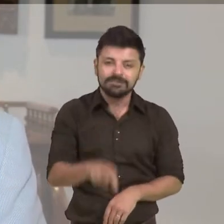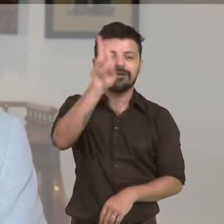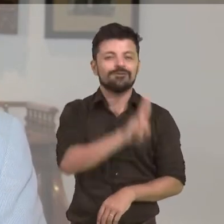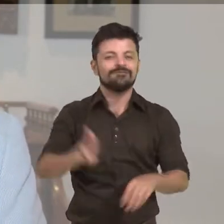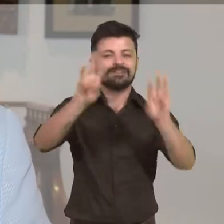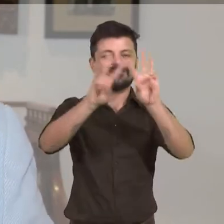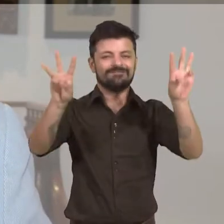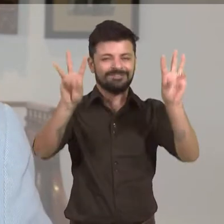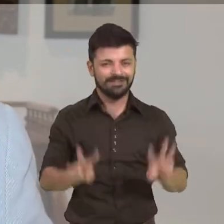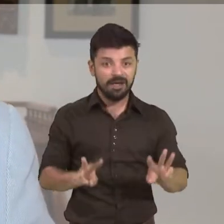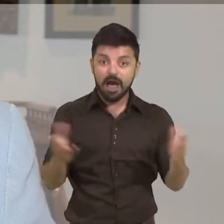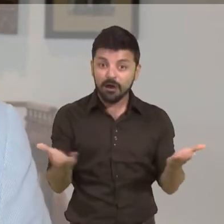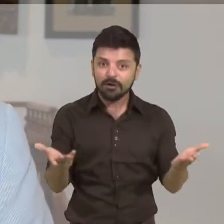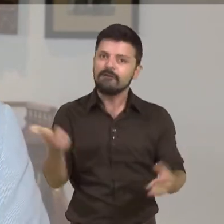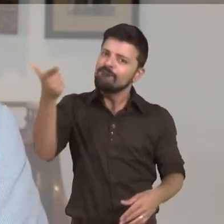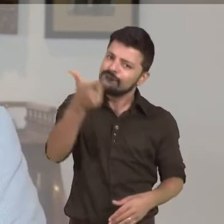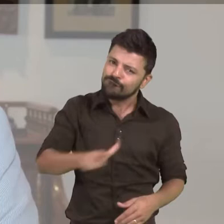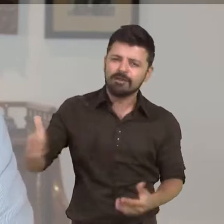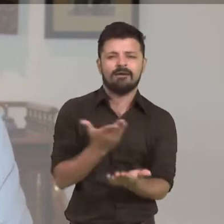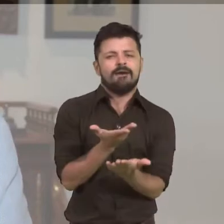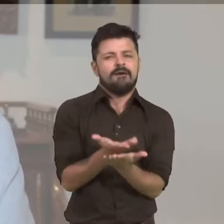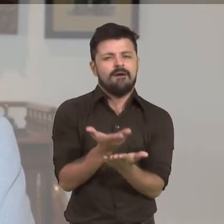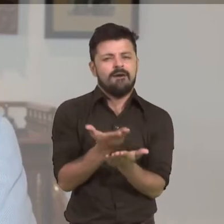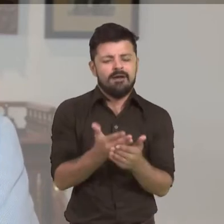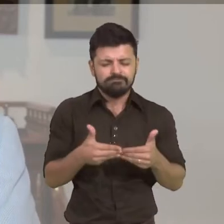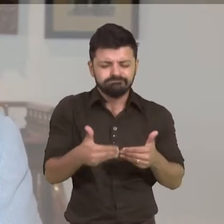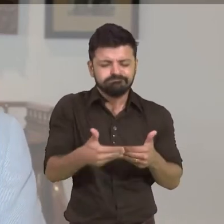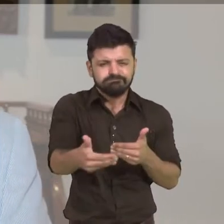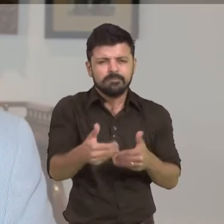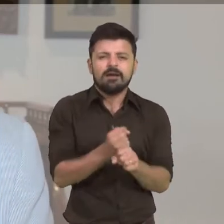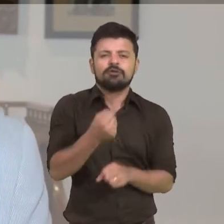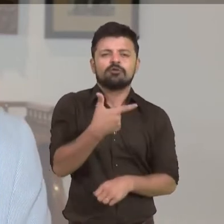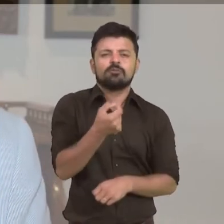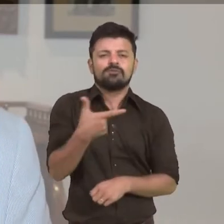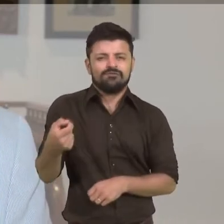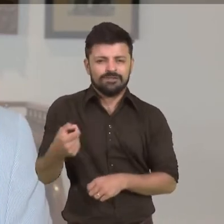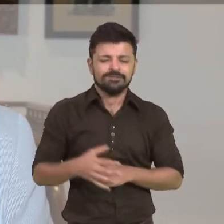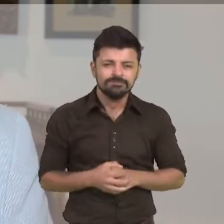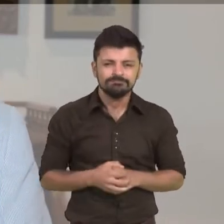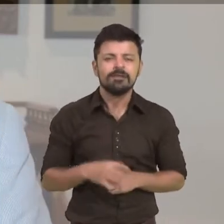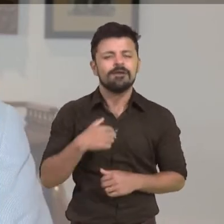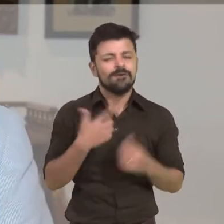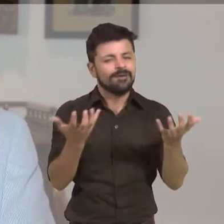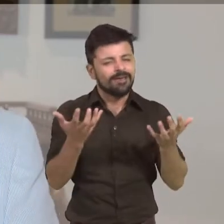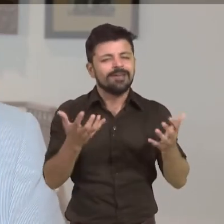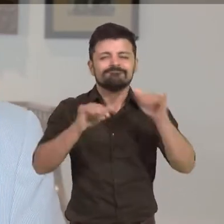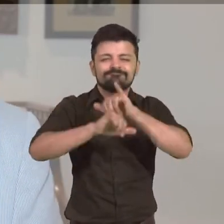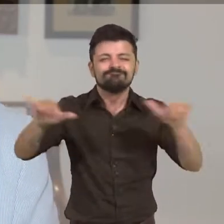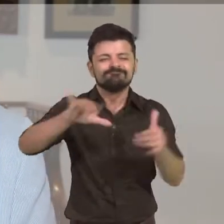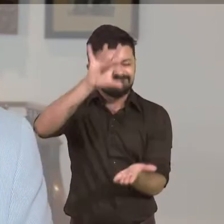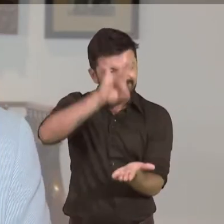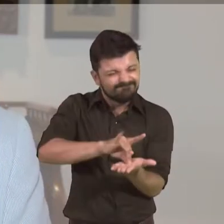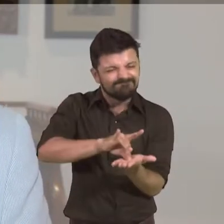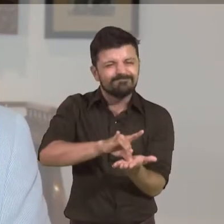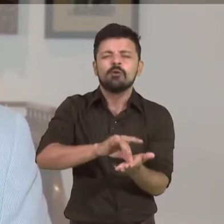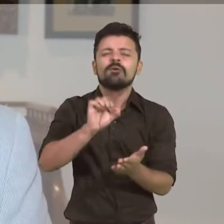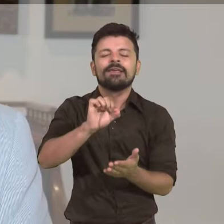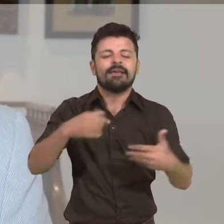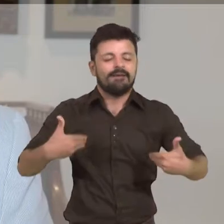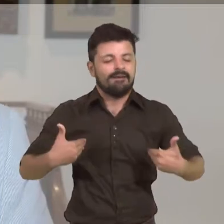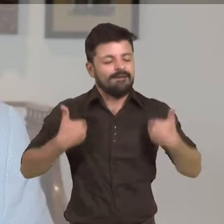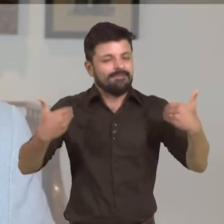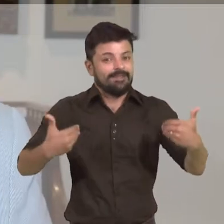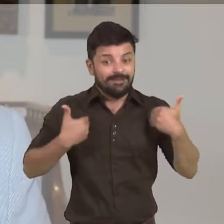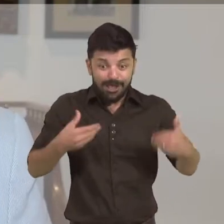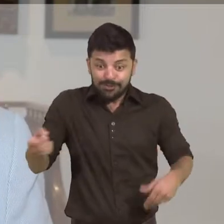Federal do Paraná, nesse momento de retomada das atividades leitivas do ano 2020. Eu quero registrar a imensa alegria de